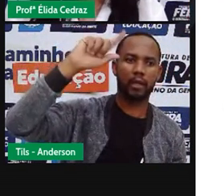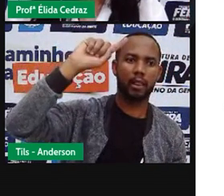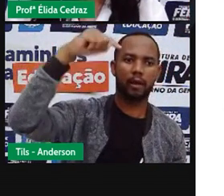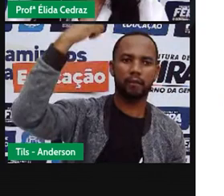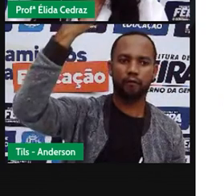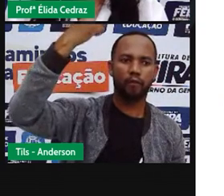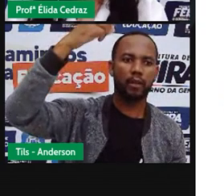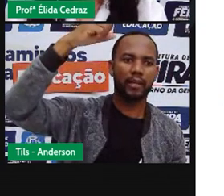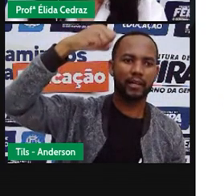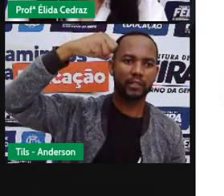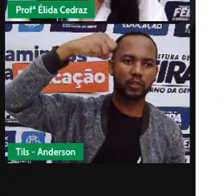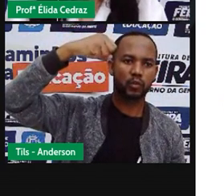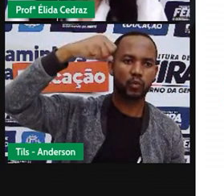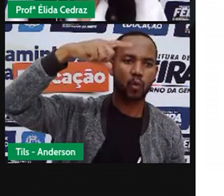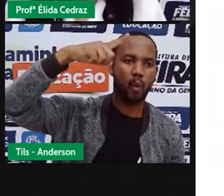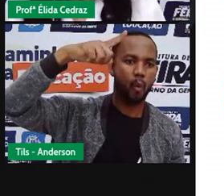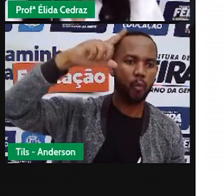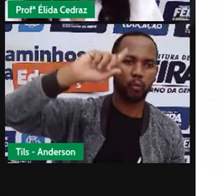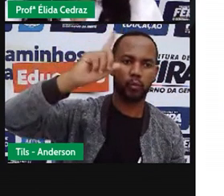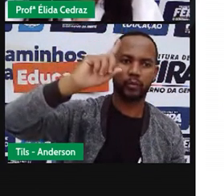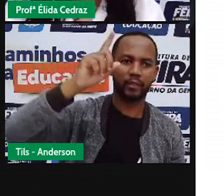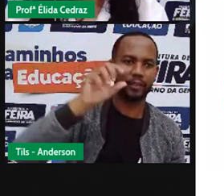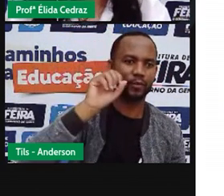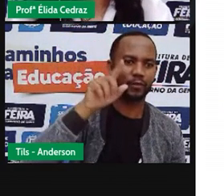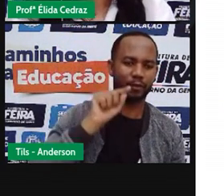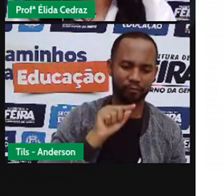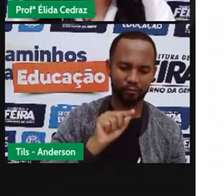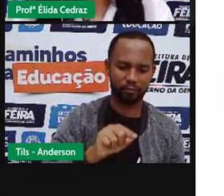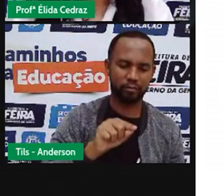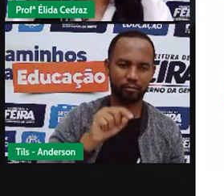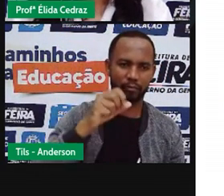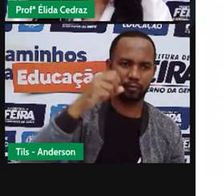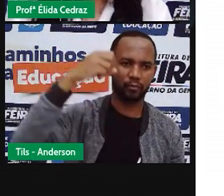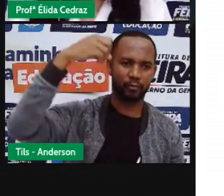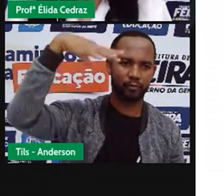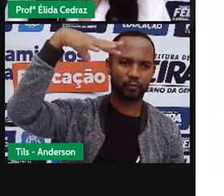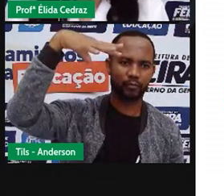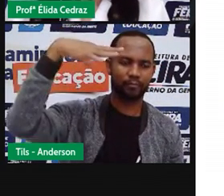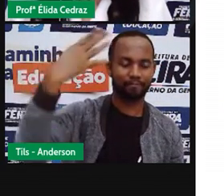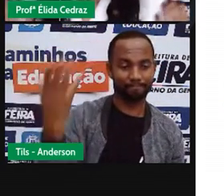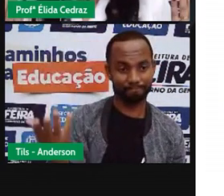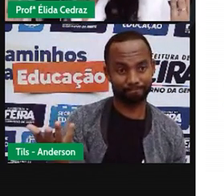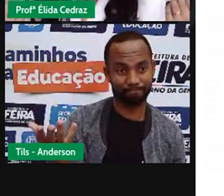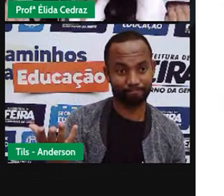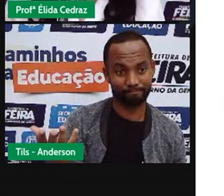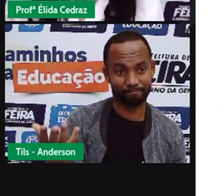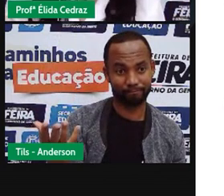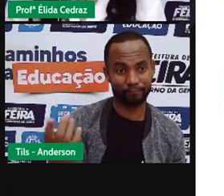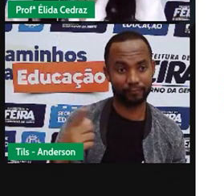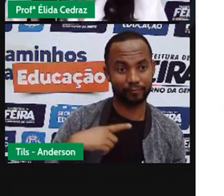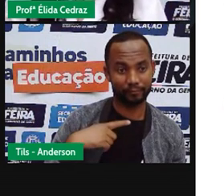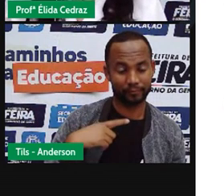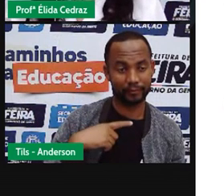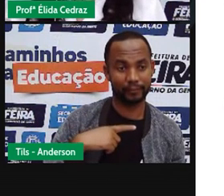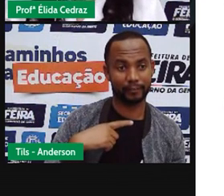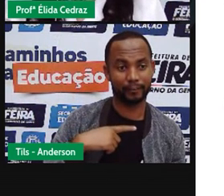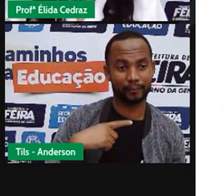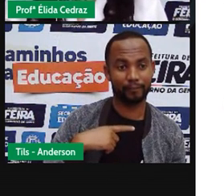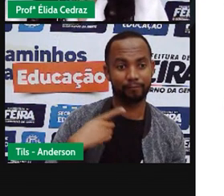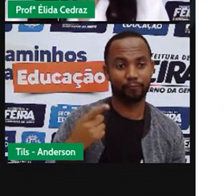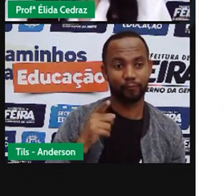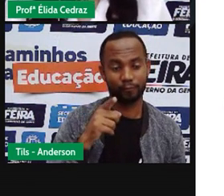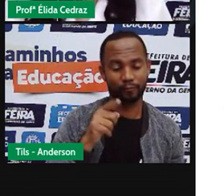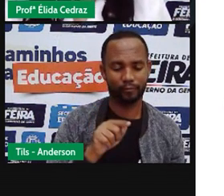fora no ambiente. A pró está num lugar fechado e coberto. Então, qual é o tipo de luz que eu recebo?